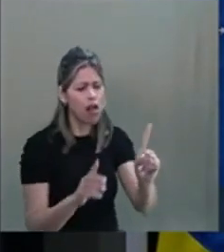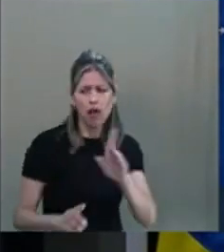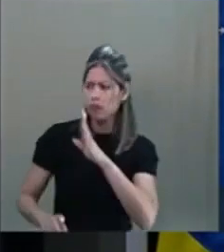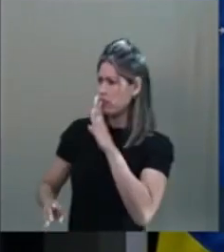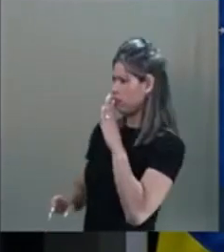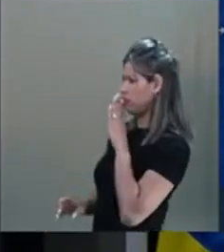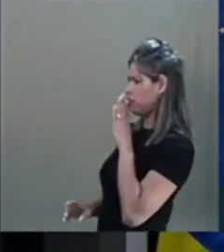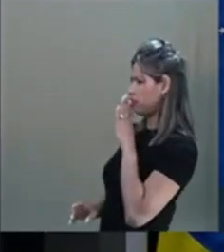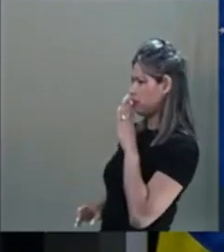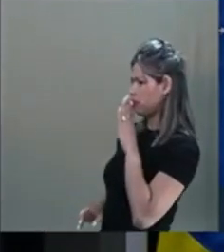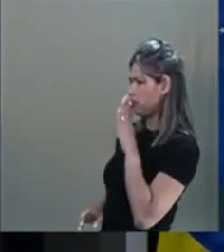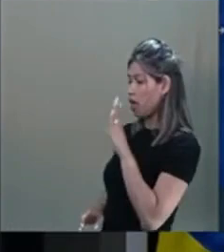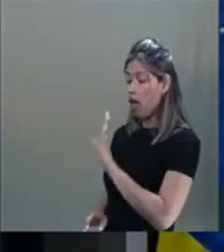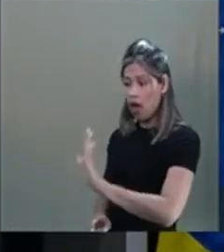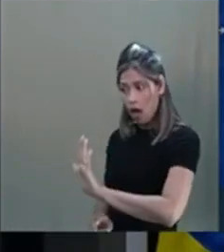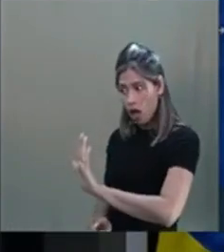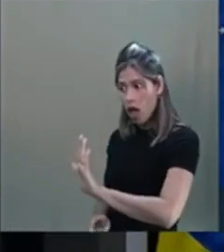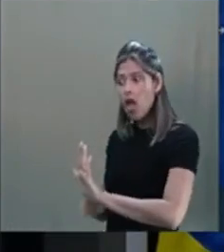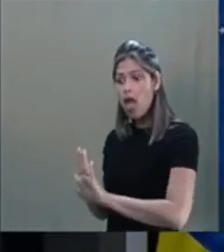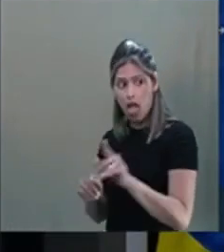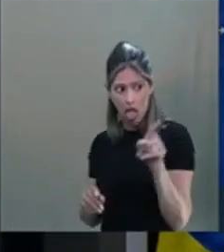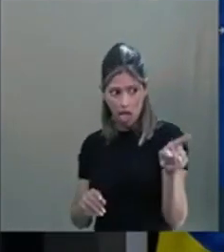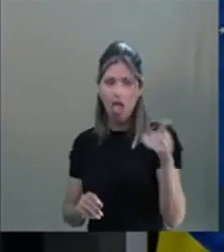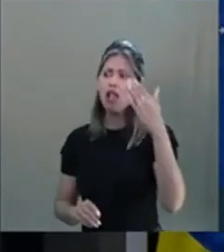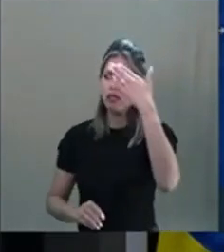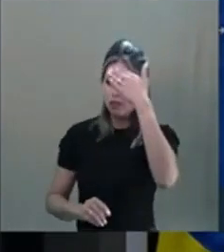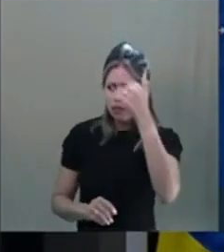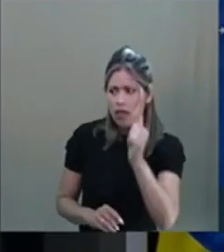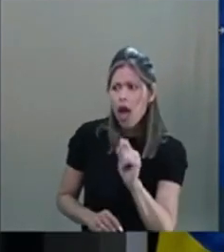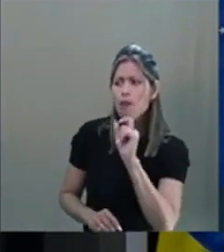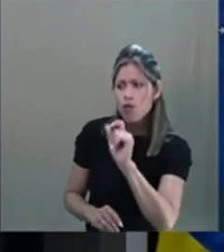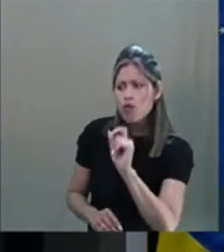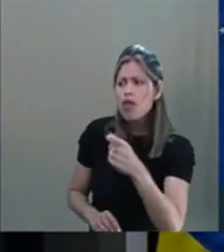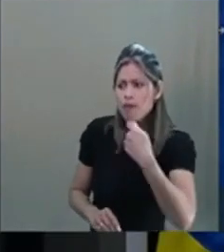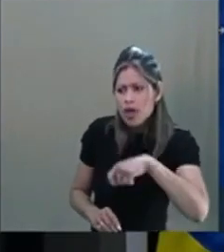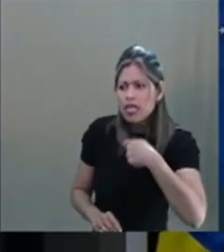Ele sabe o que fazer. A alma dele sabe. Você não precisa explicar nada.